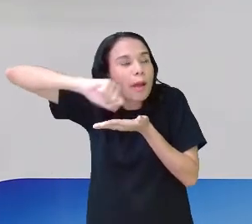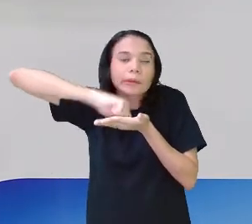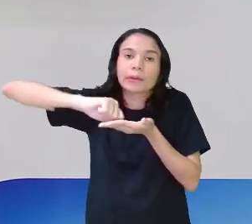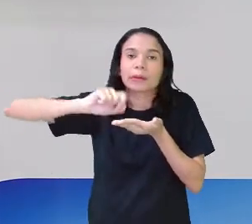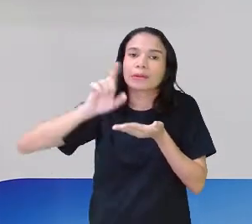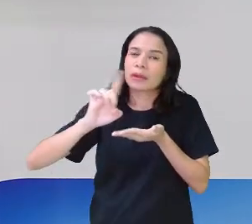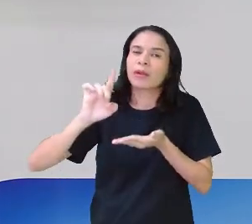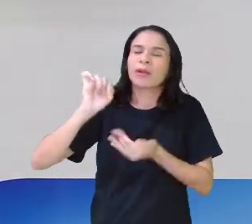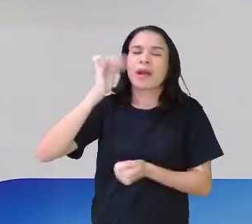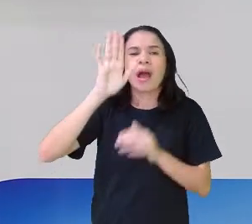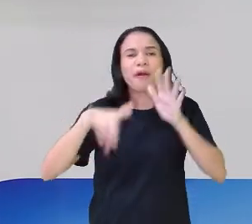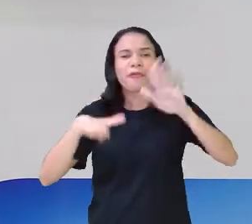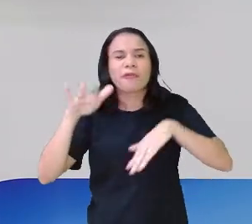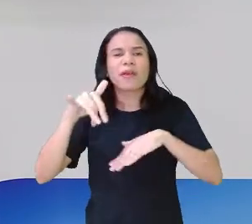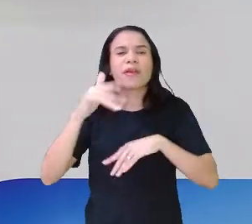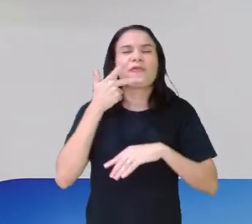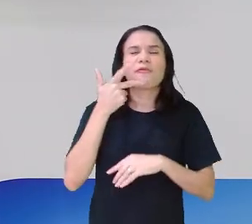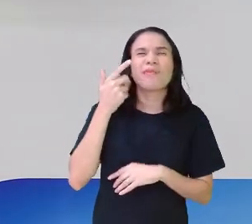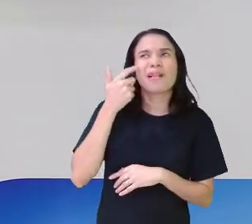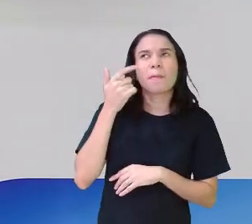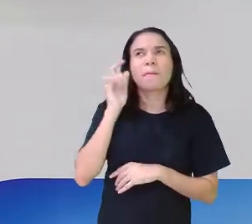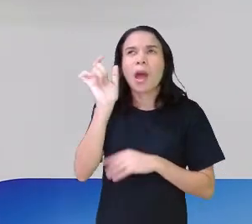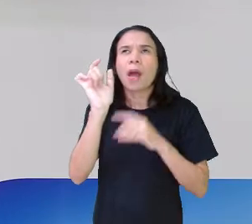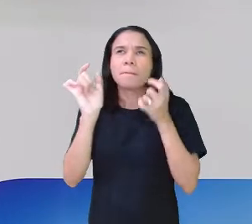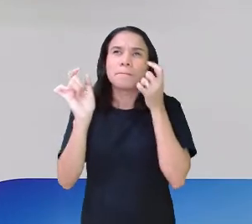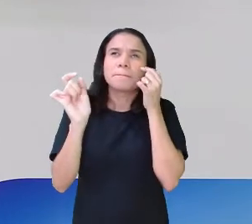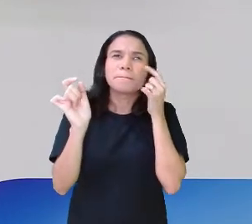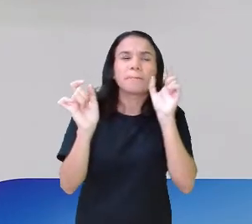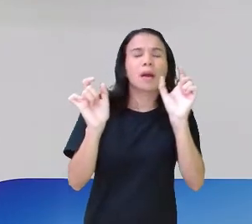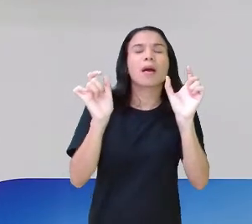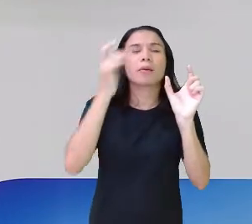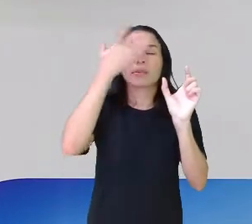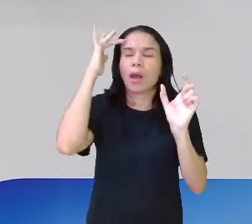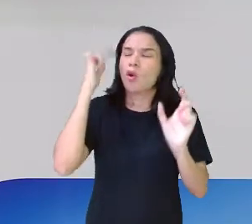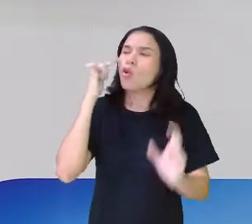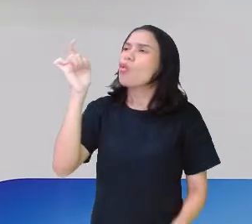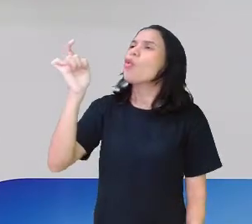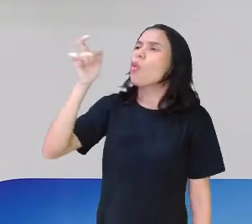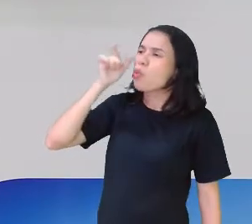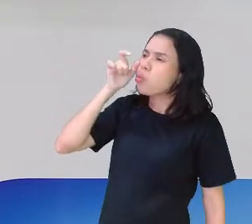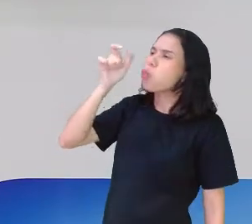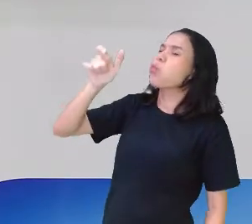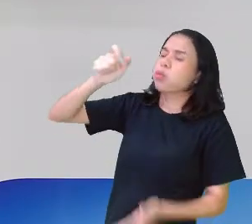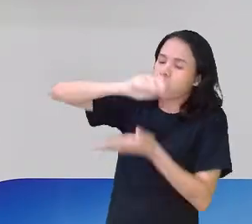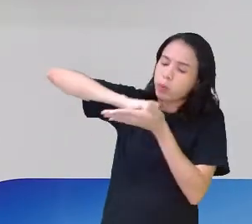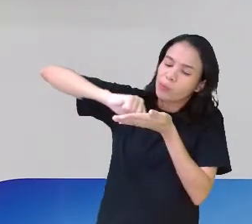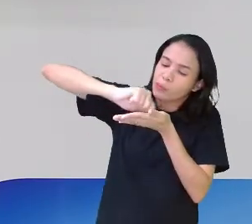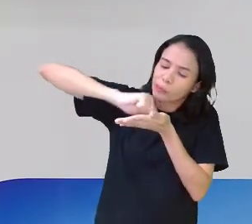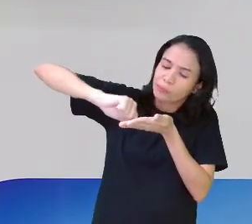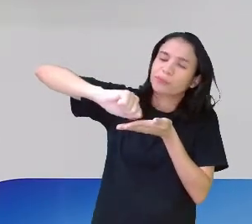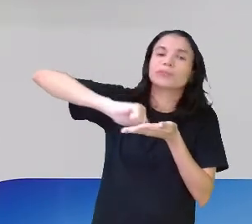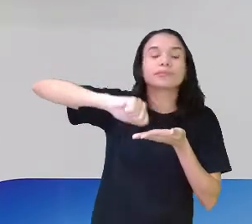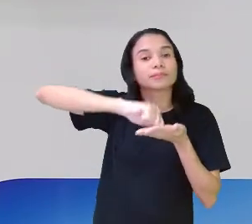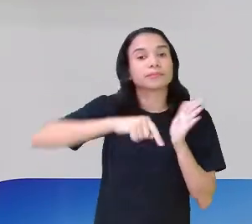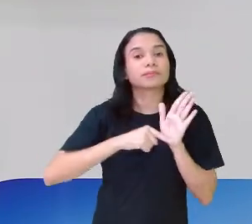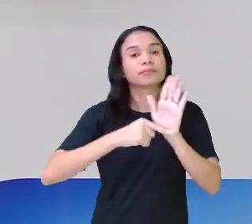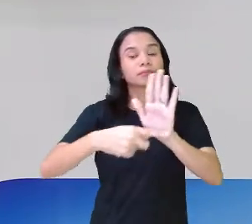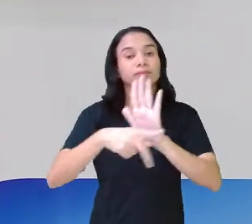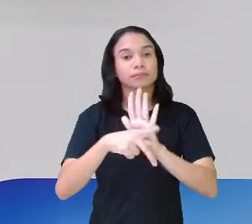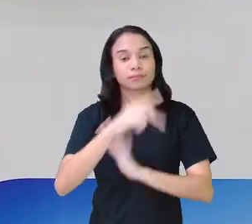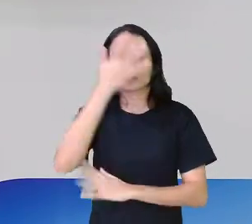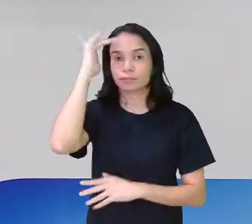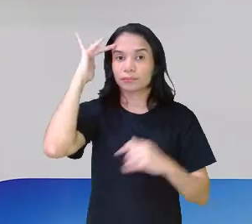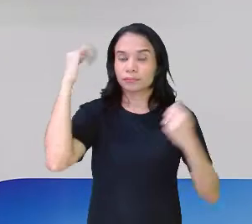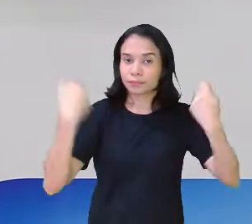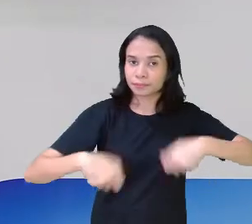tela. Mas, às vezes, aqui na minha fala, na minha explicação, você acha uma coisa interessante, anota e vai te ajudar na hora que você